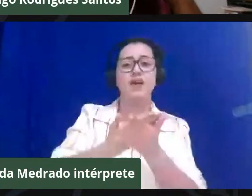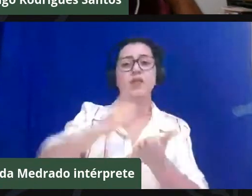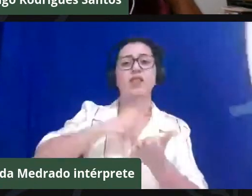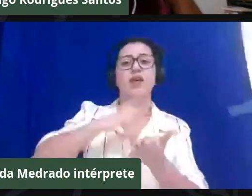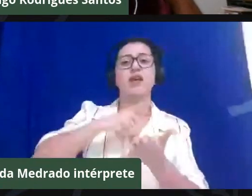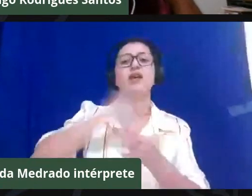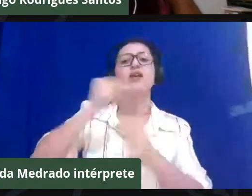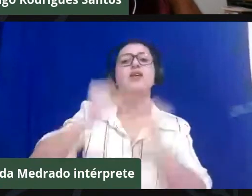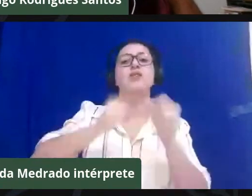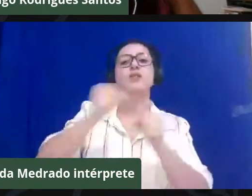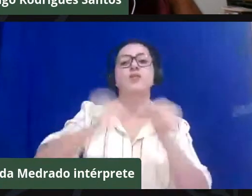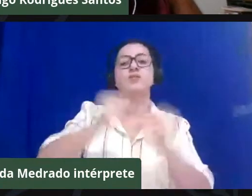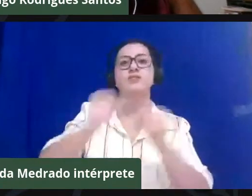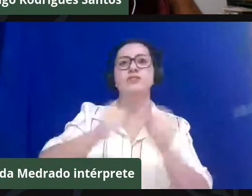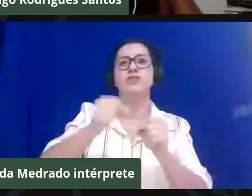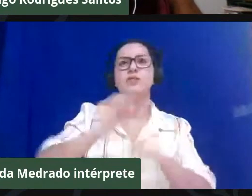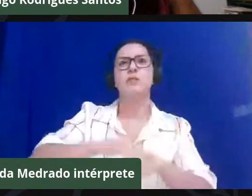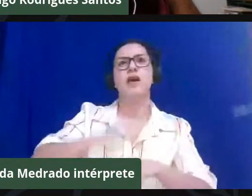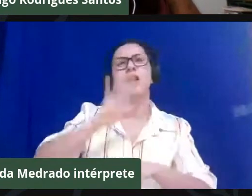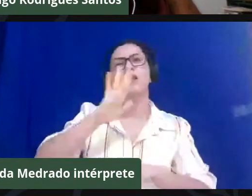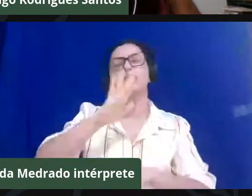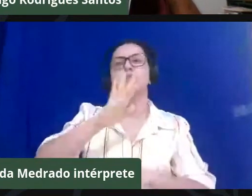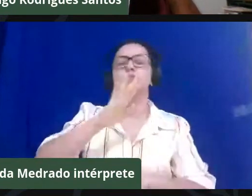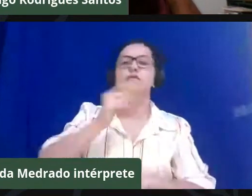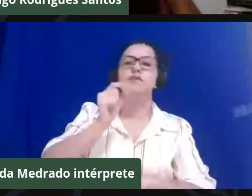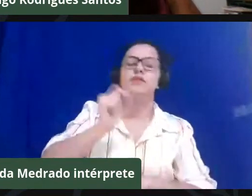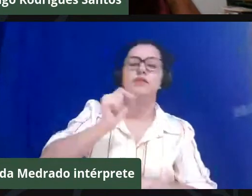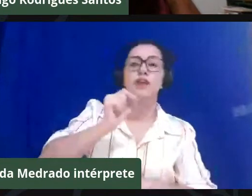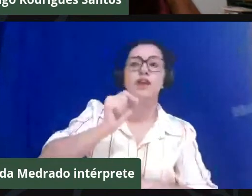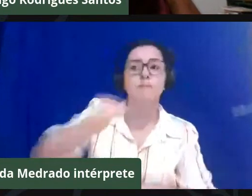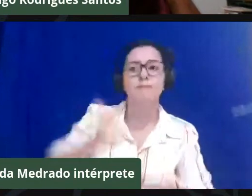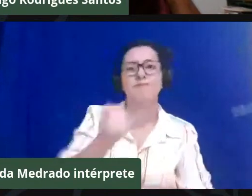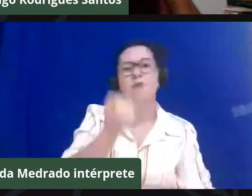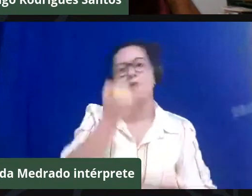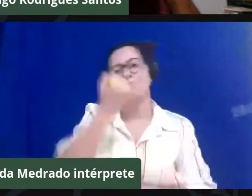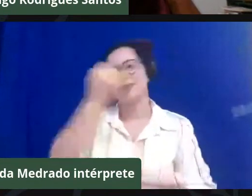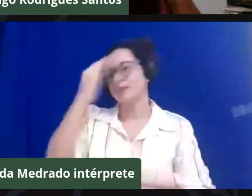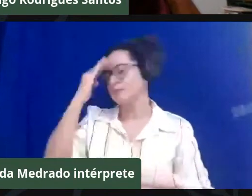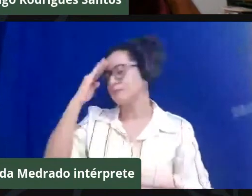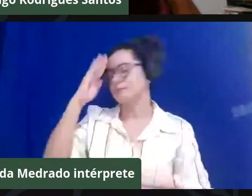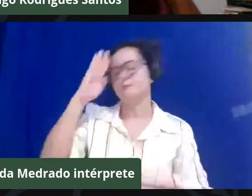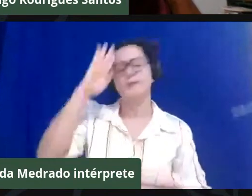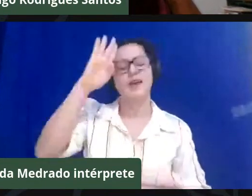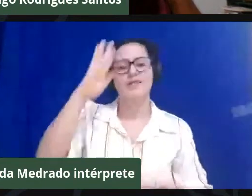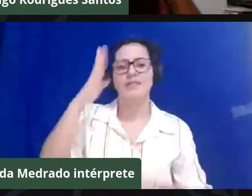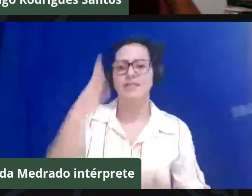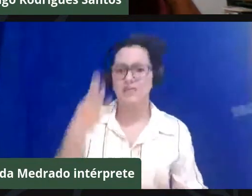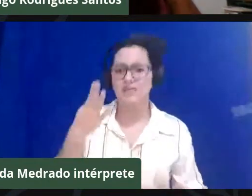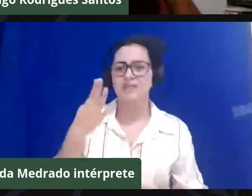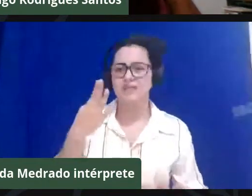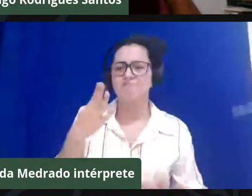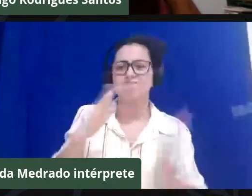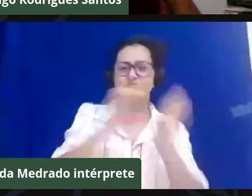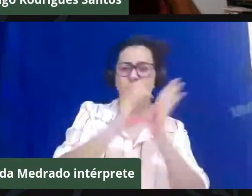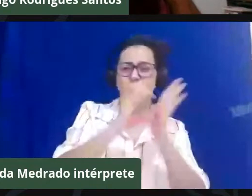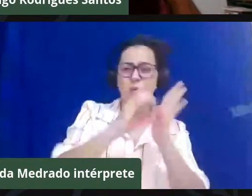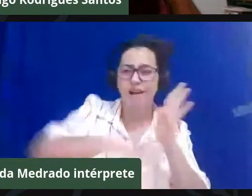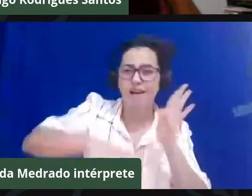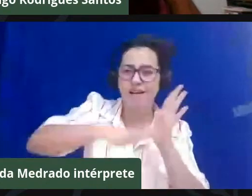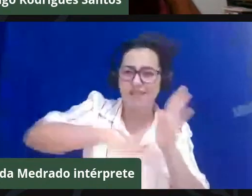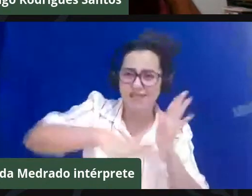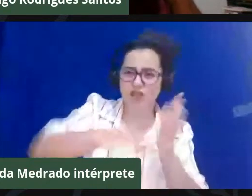muito mais importante, teria sido mais um prajoso para a comunidade se nós, né,